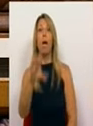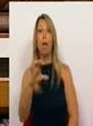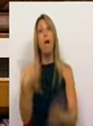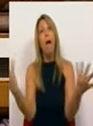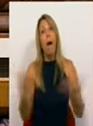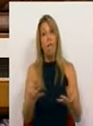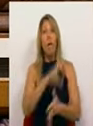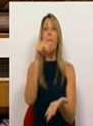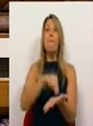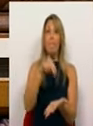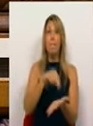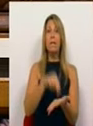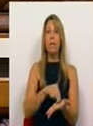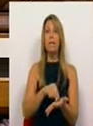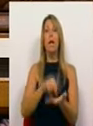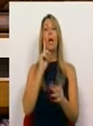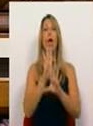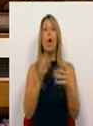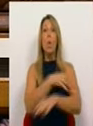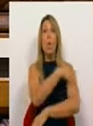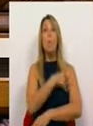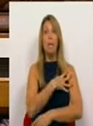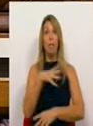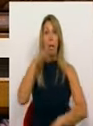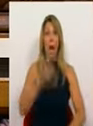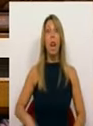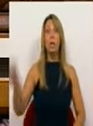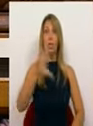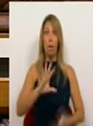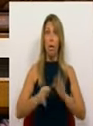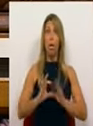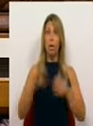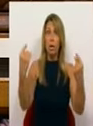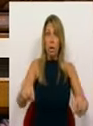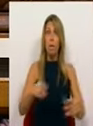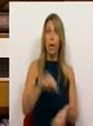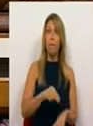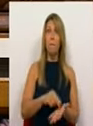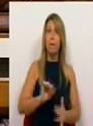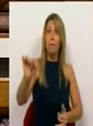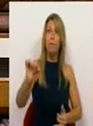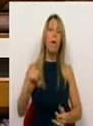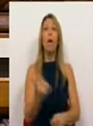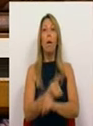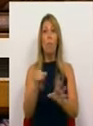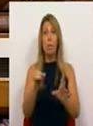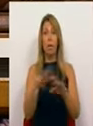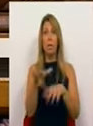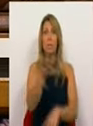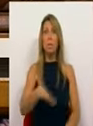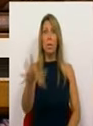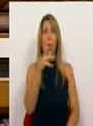presença ativa do Comandante Nacional teria todo o sentido, pelo facto de estar perante uma das piores catástrofes com que o país